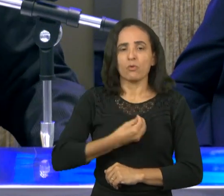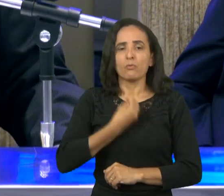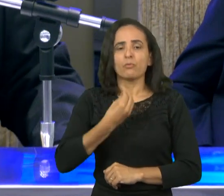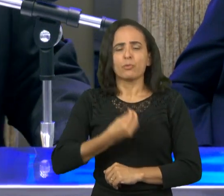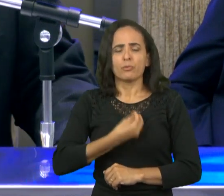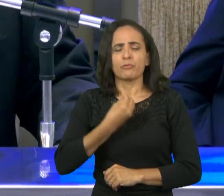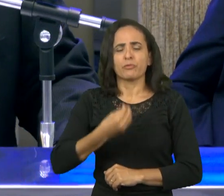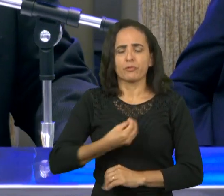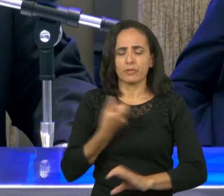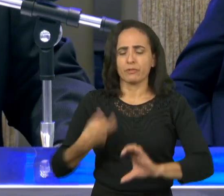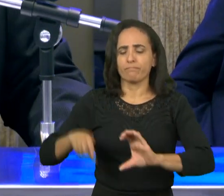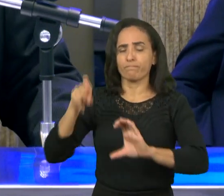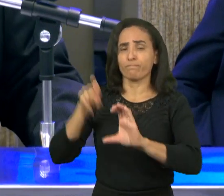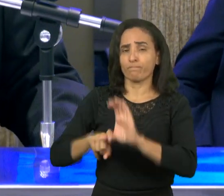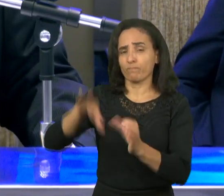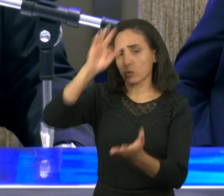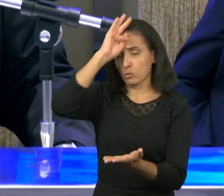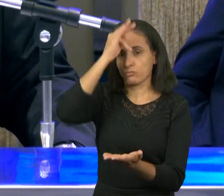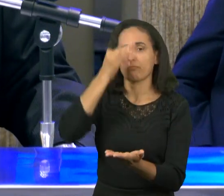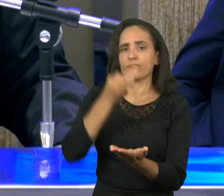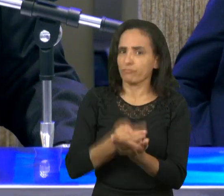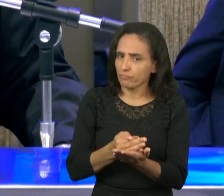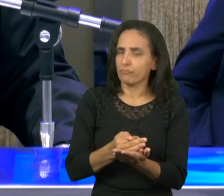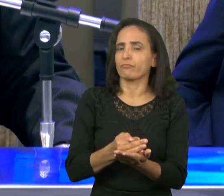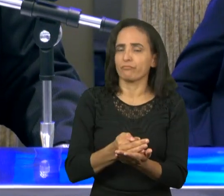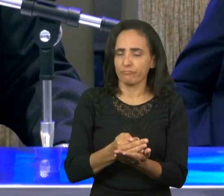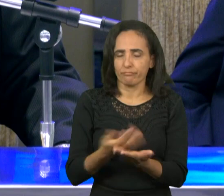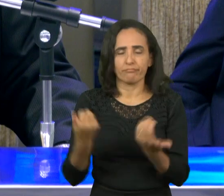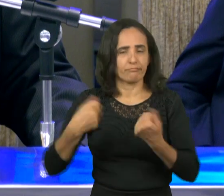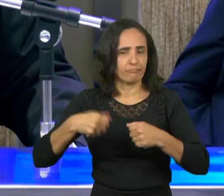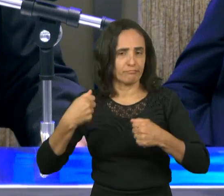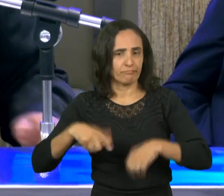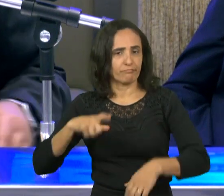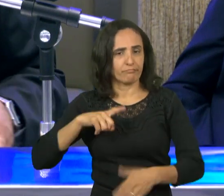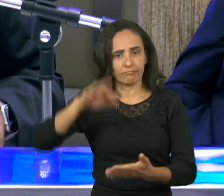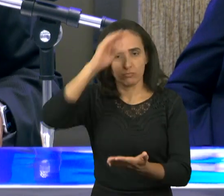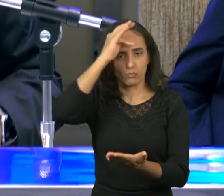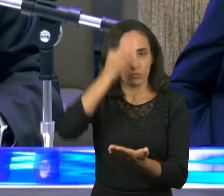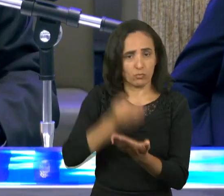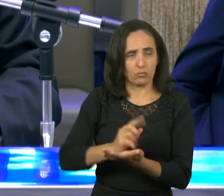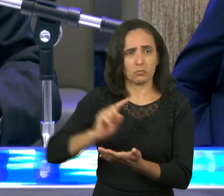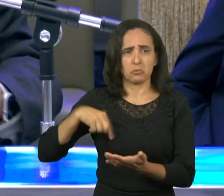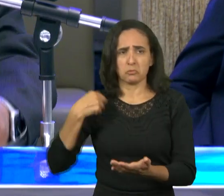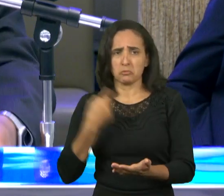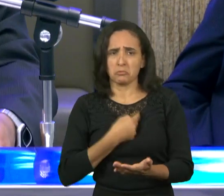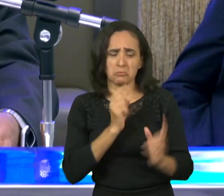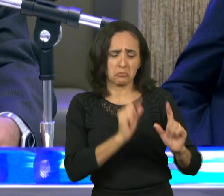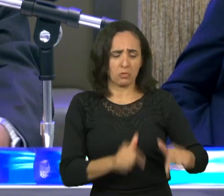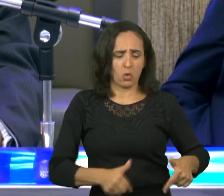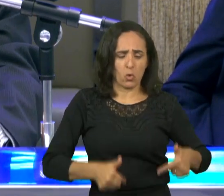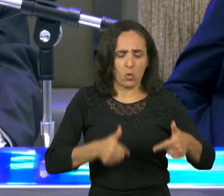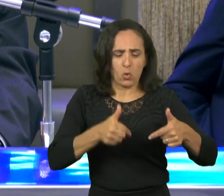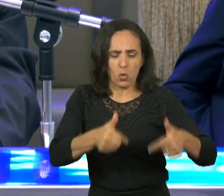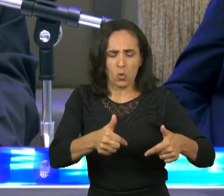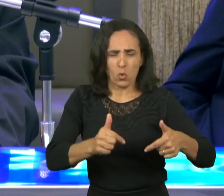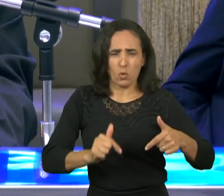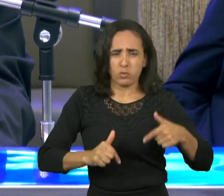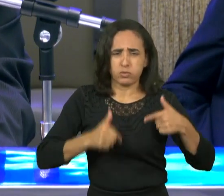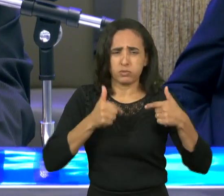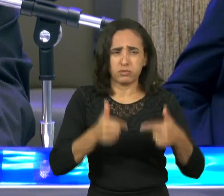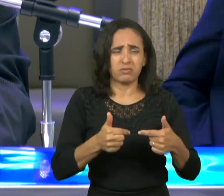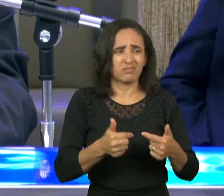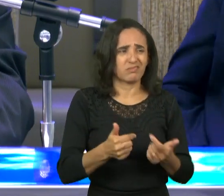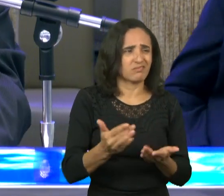amém, irmãos? Viverá por fé porque nós estamos vivendo um tempo de muita